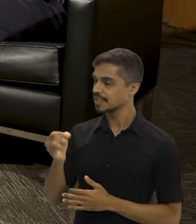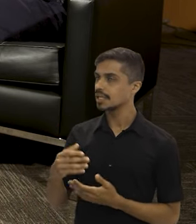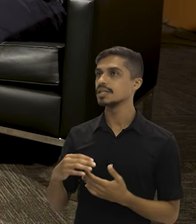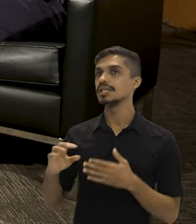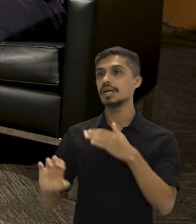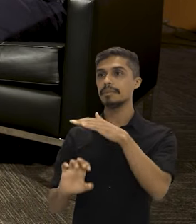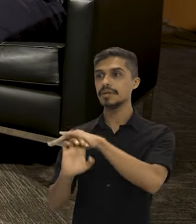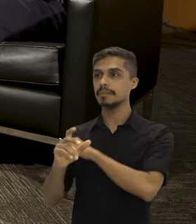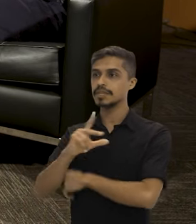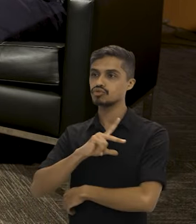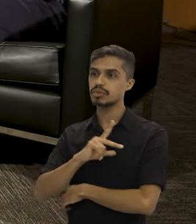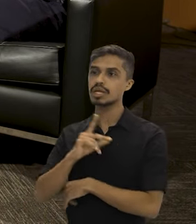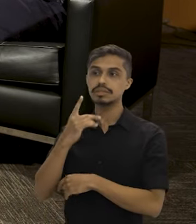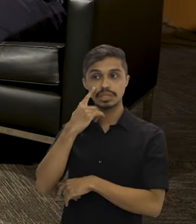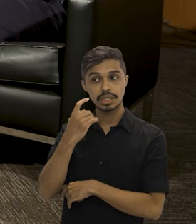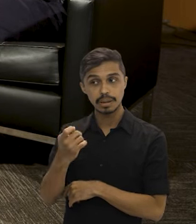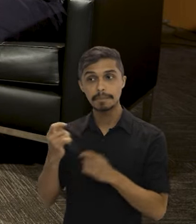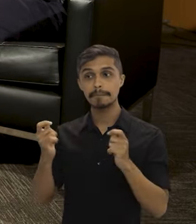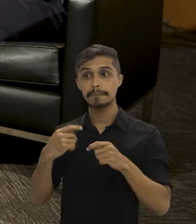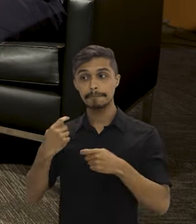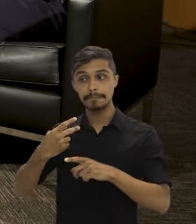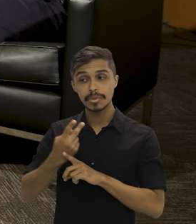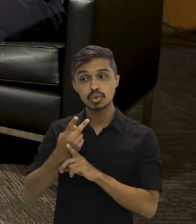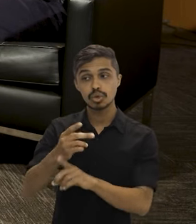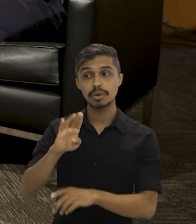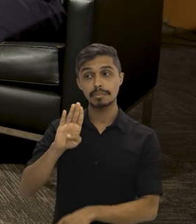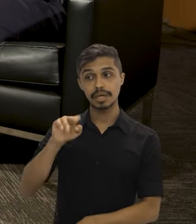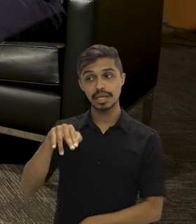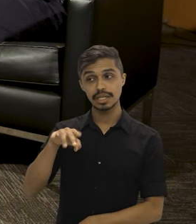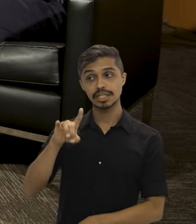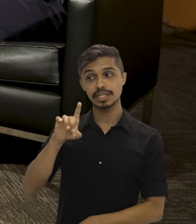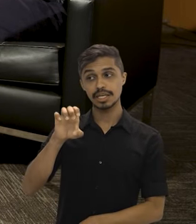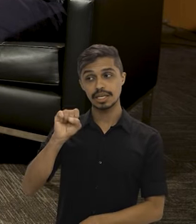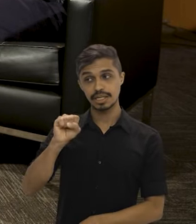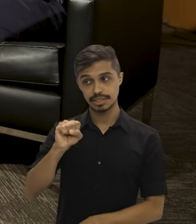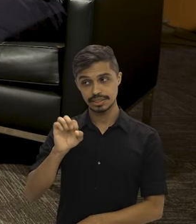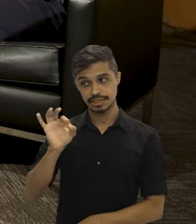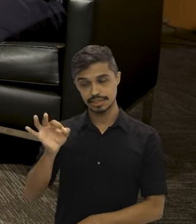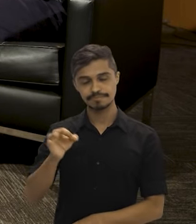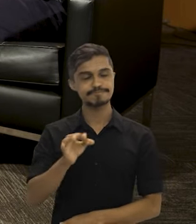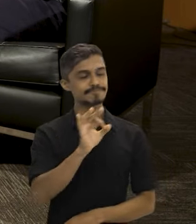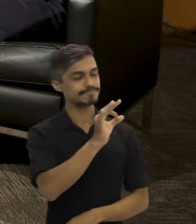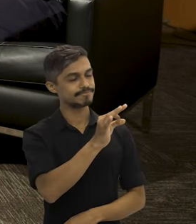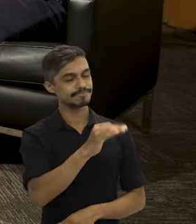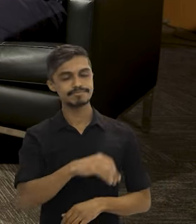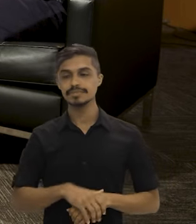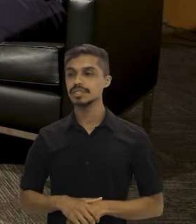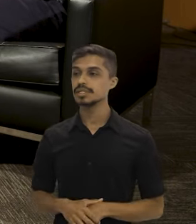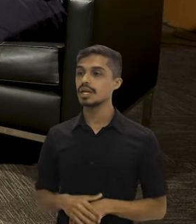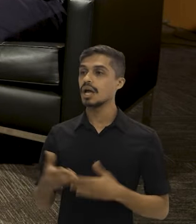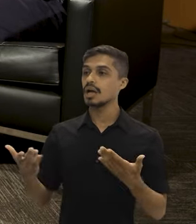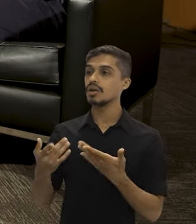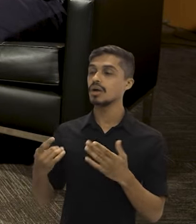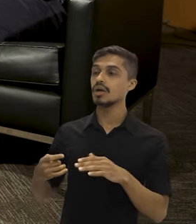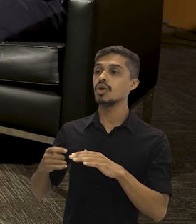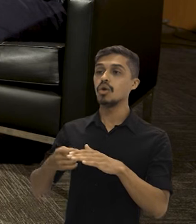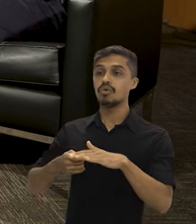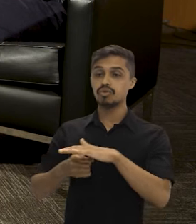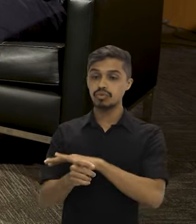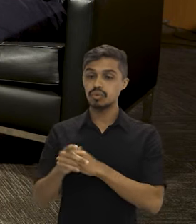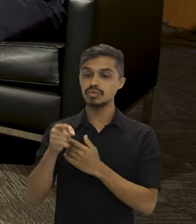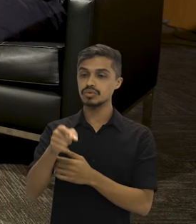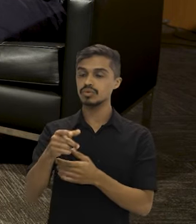entidades privadas que queiram participar tem que procurar o BNDES. Exatamente. Agora, somados ao Fundo